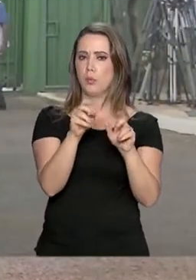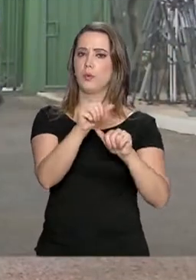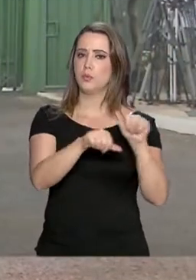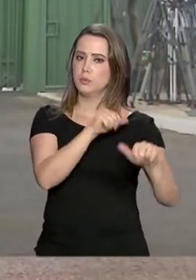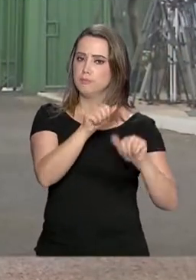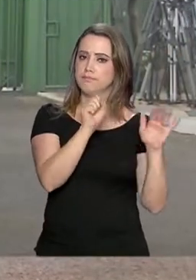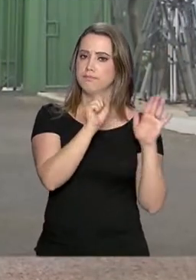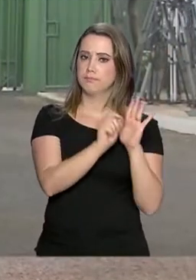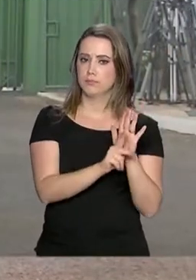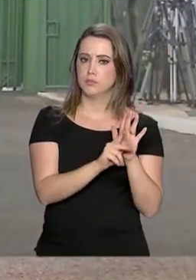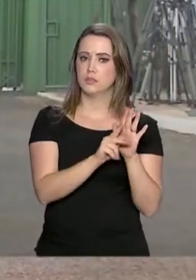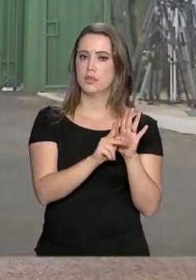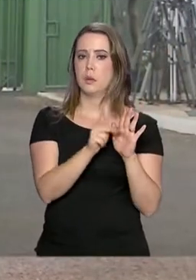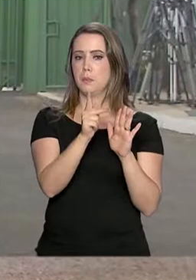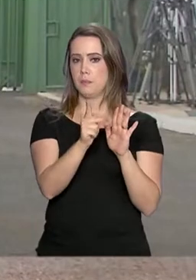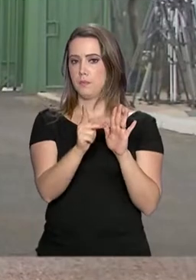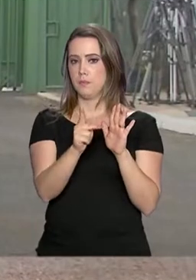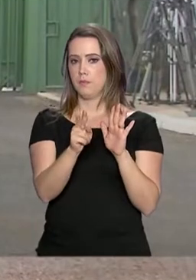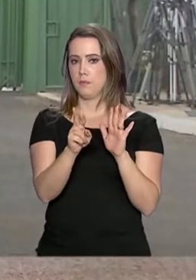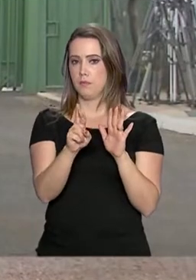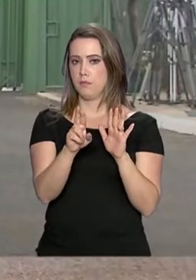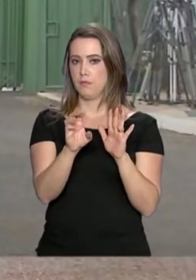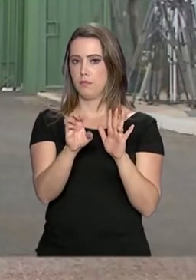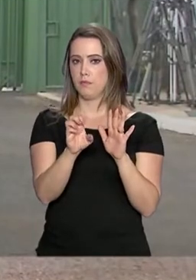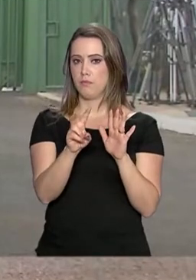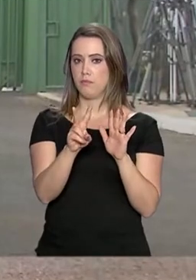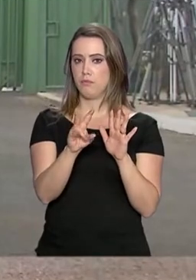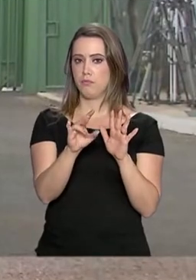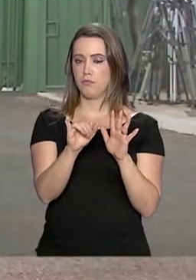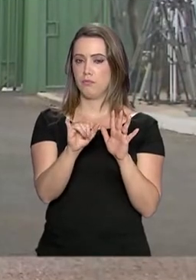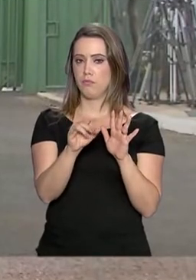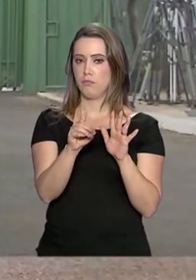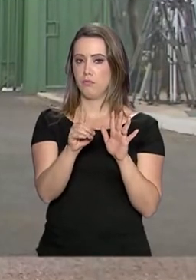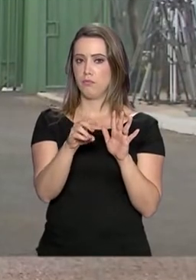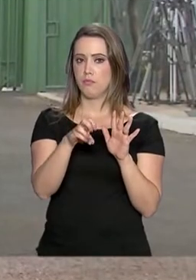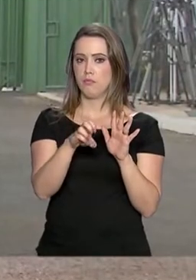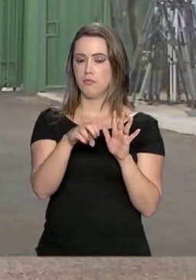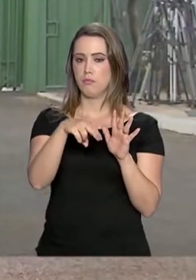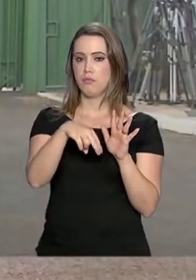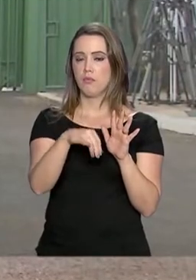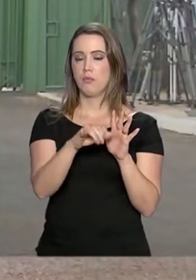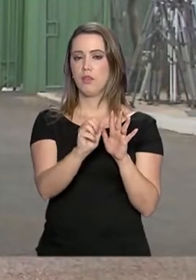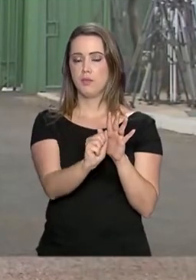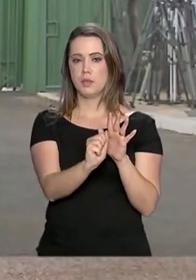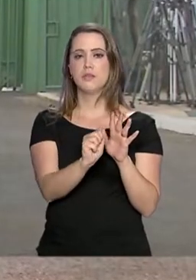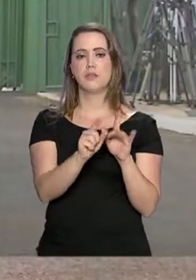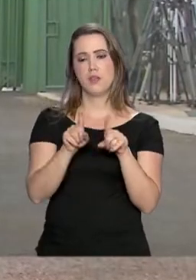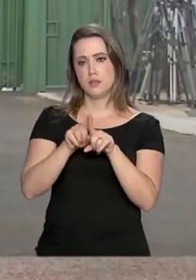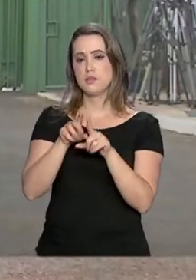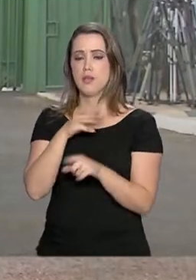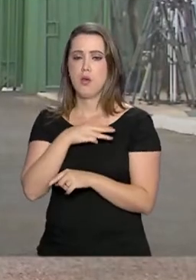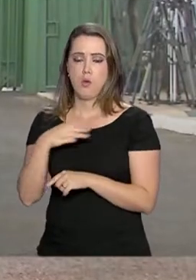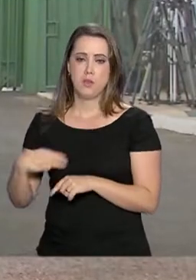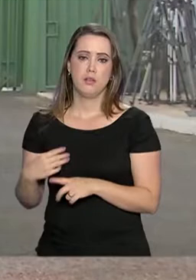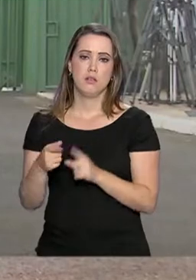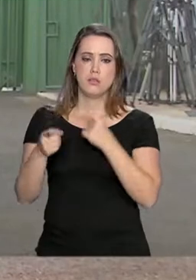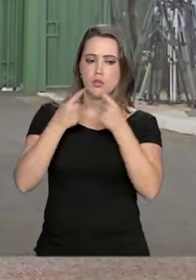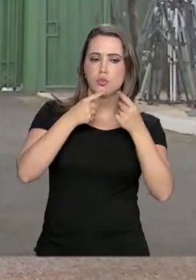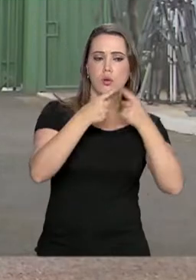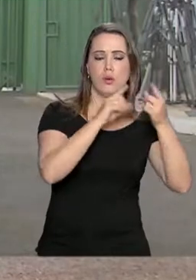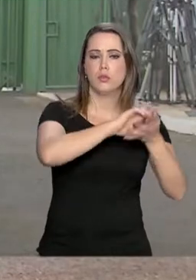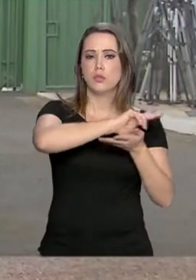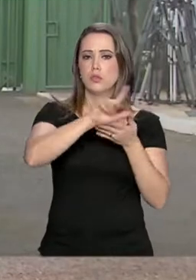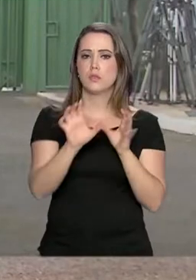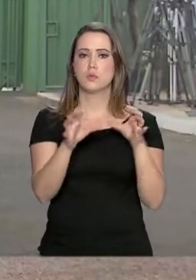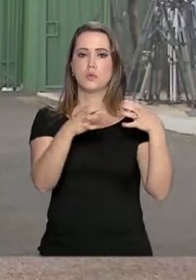ministro da Economia tem dialogado com diversos setores, tanto da política quanto do governo, sobre um